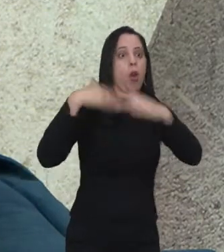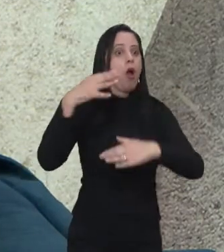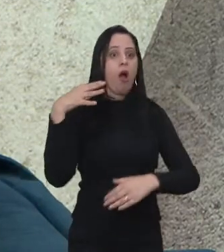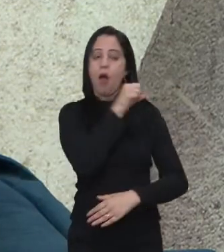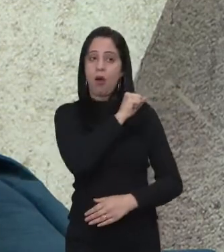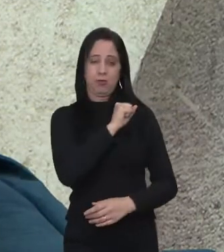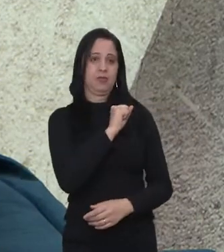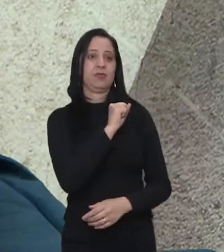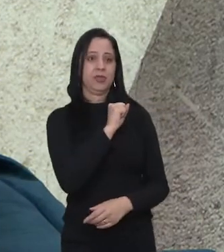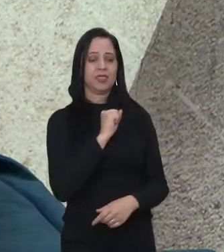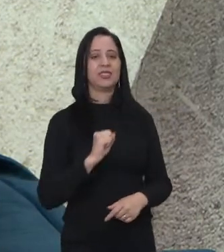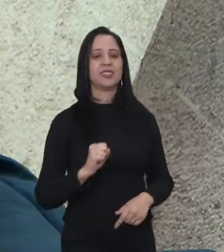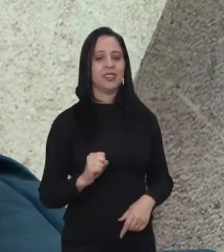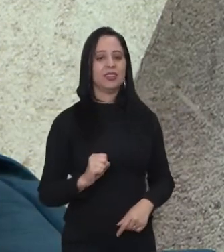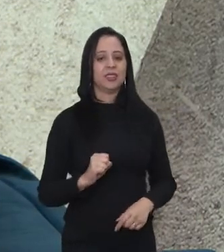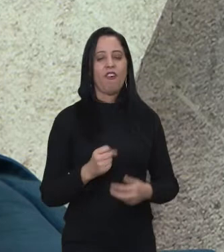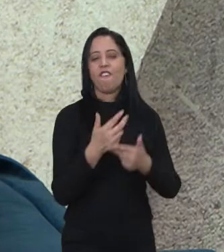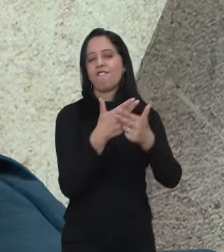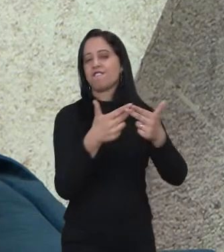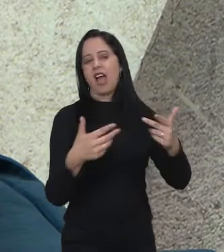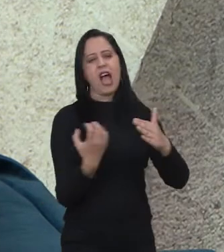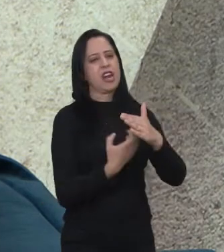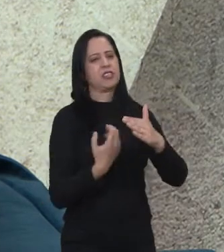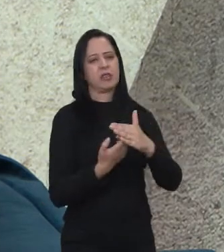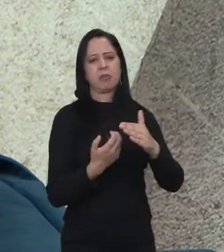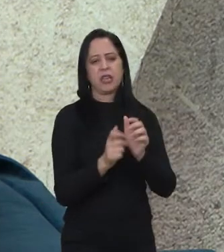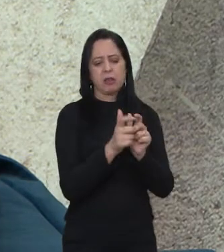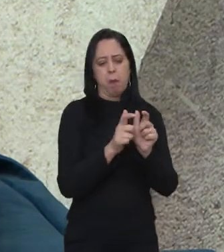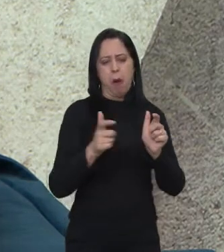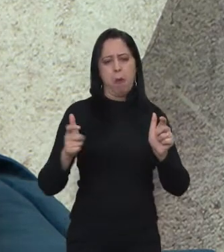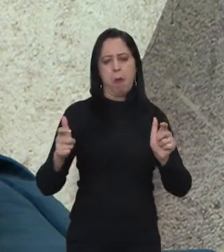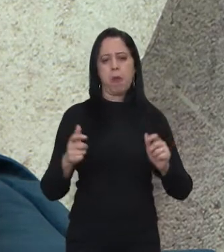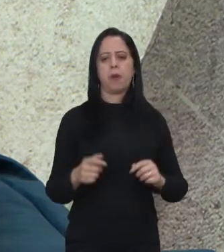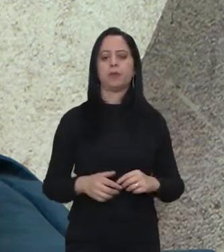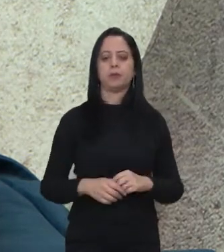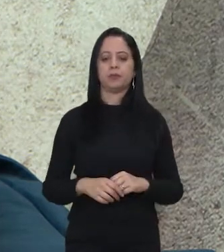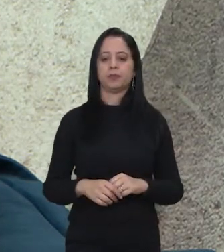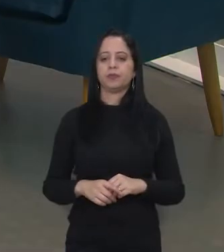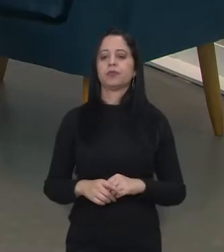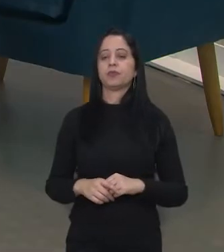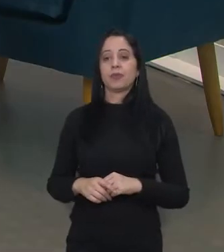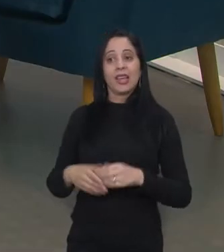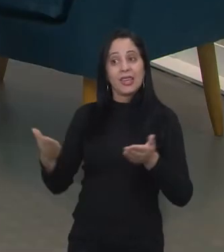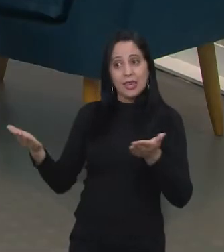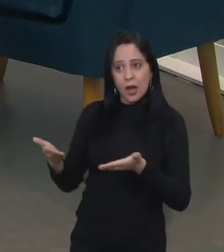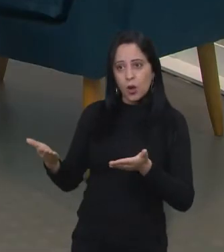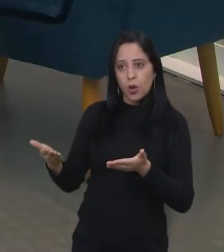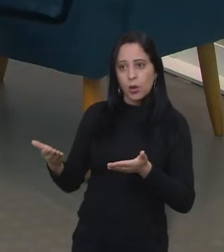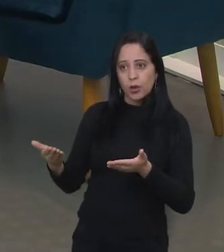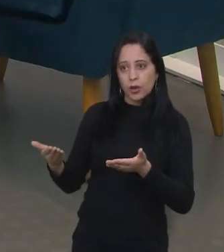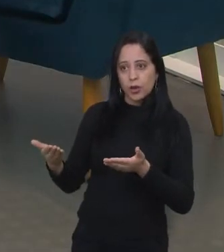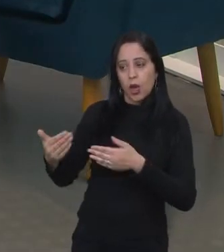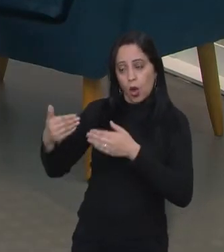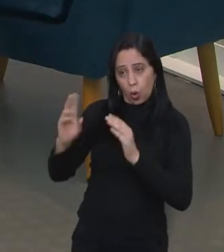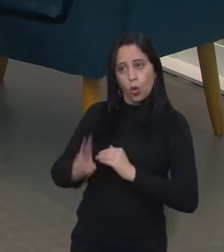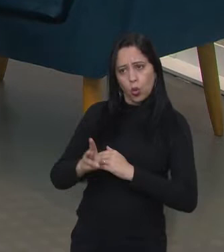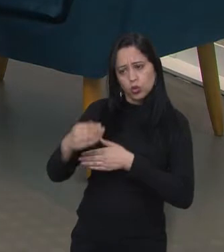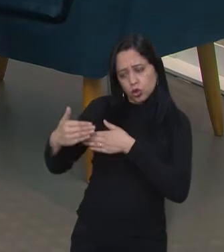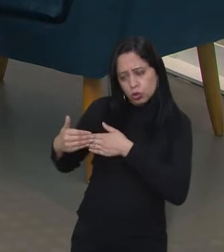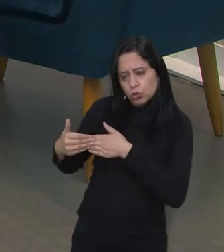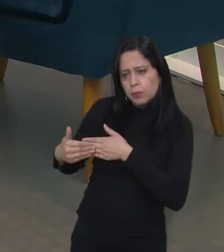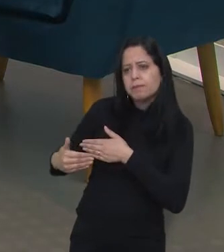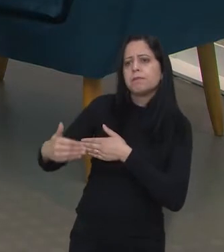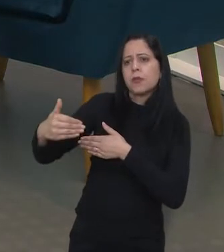impacto monstruoso. Várias empresas cresceram muito durante a pandemia. E agora, né? Como é que elas estão caminhando